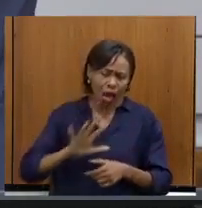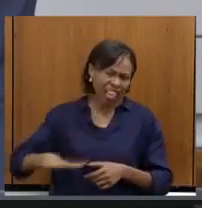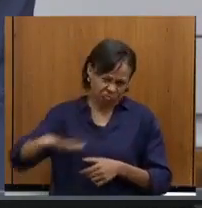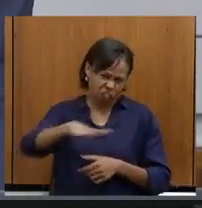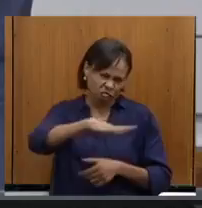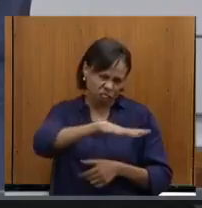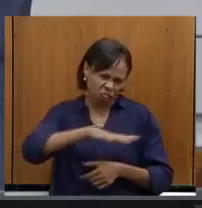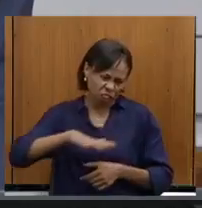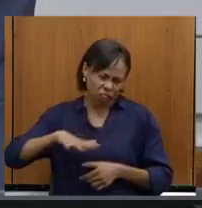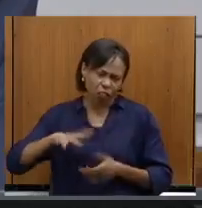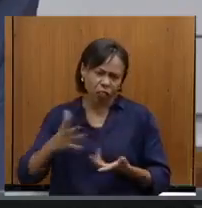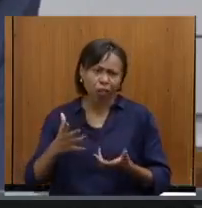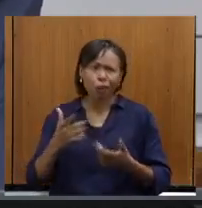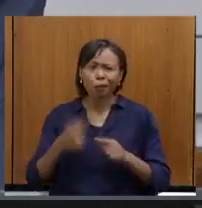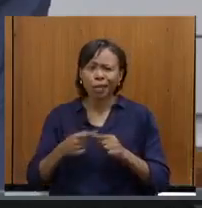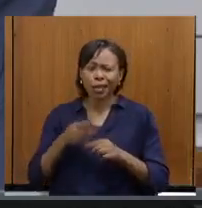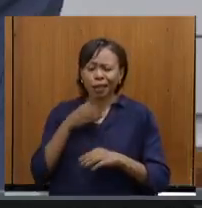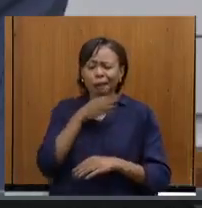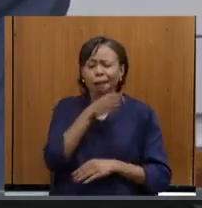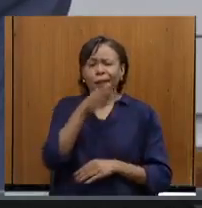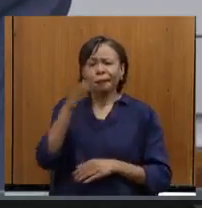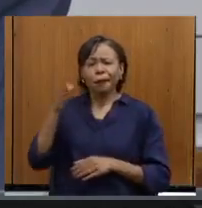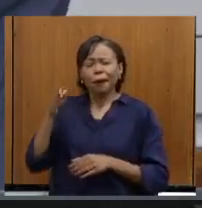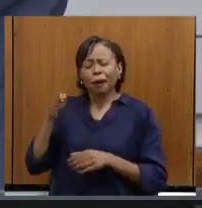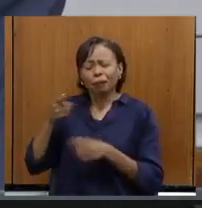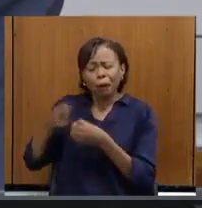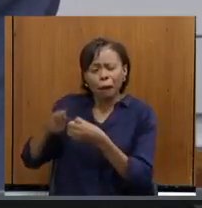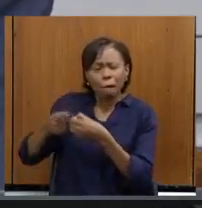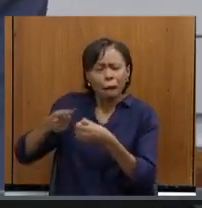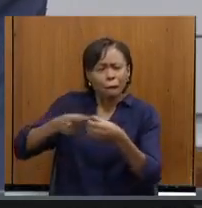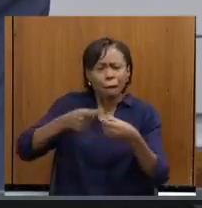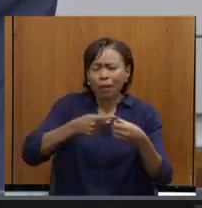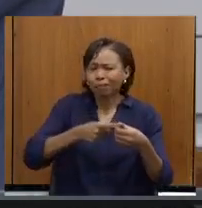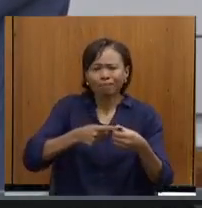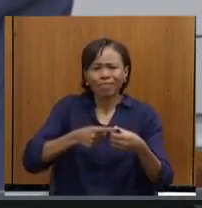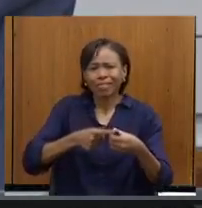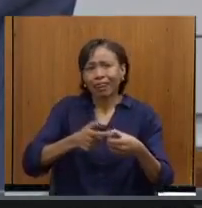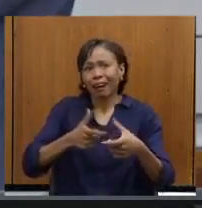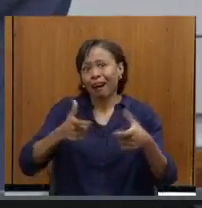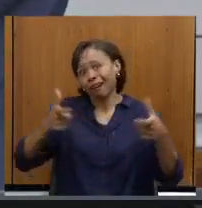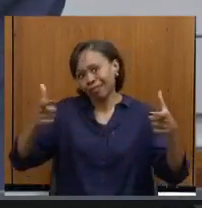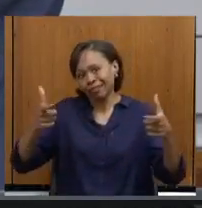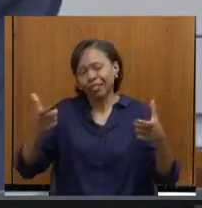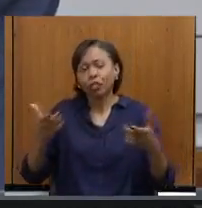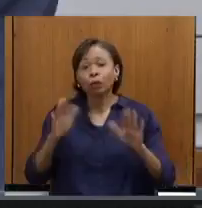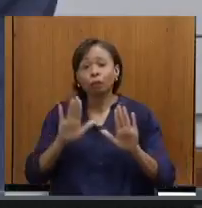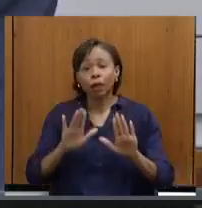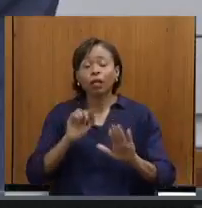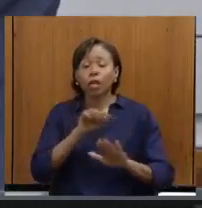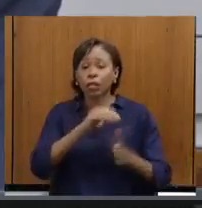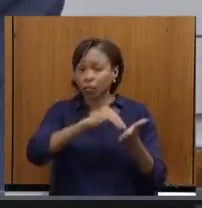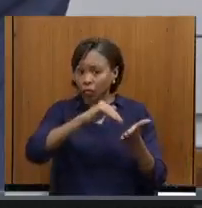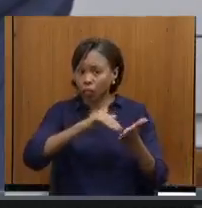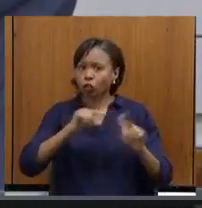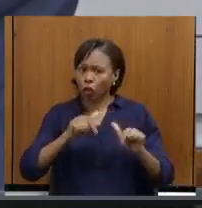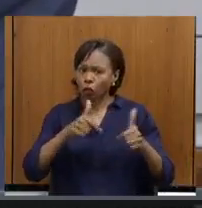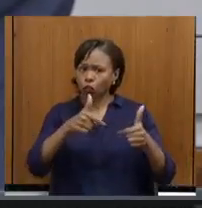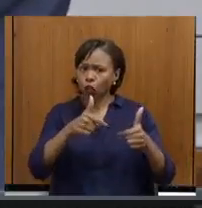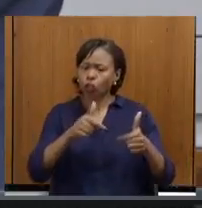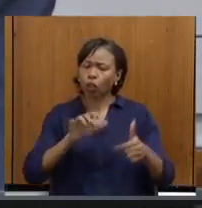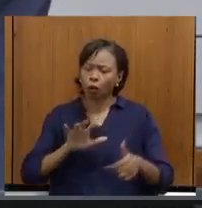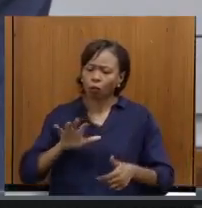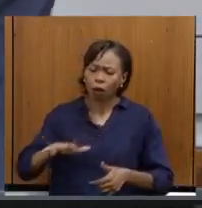Temos aí um Estado com dimensão continental, mas essas ações da secretaria regionalizadas,